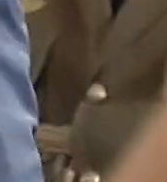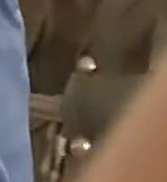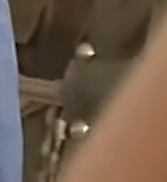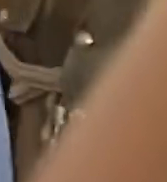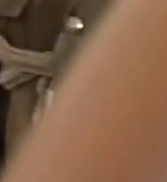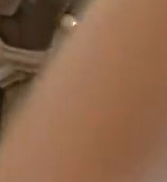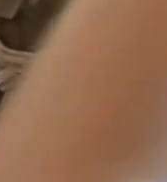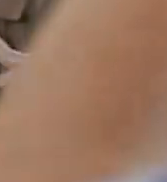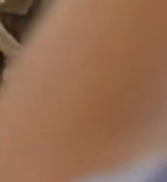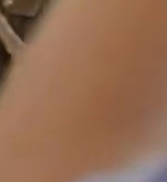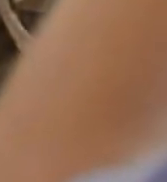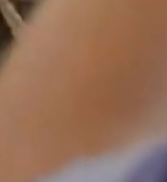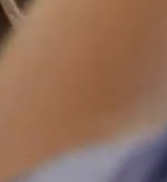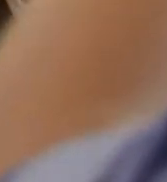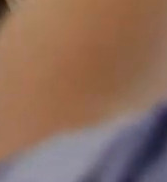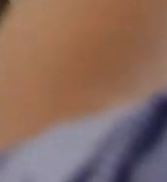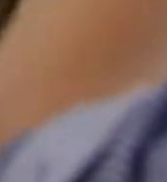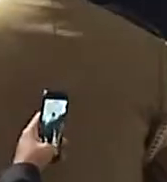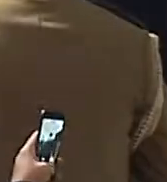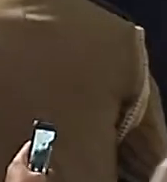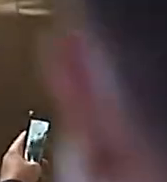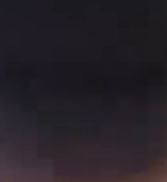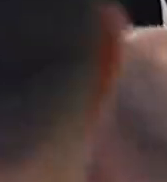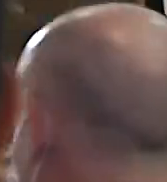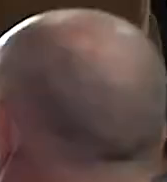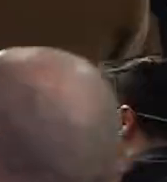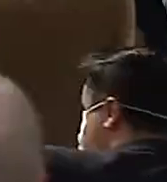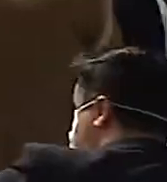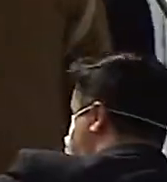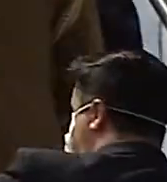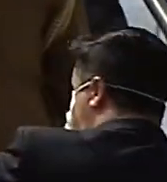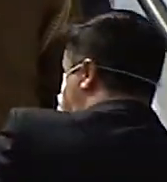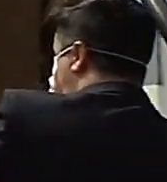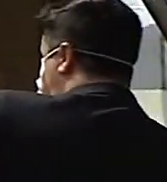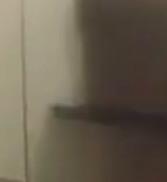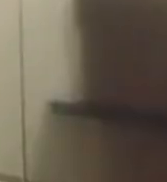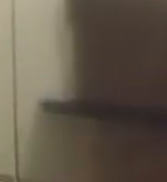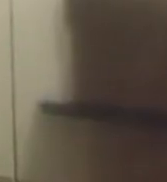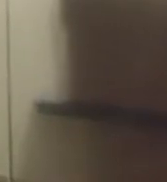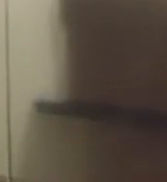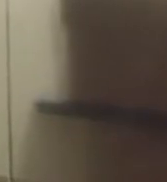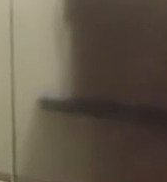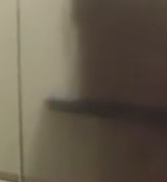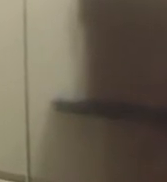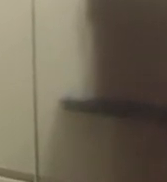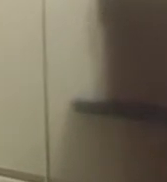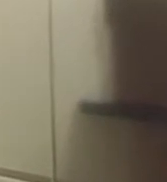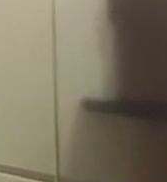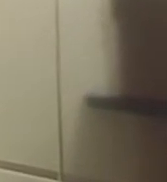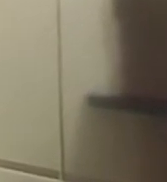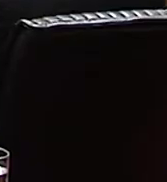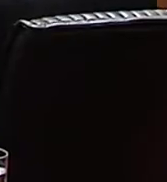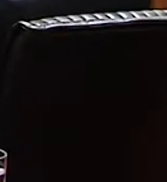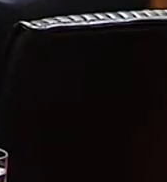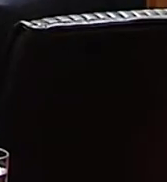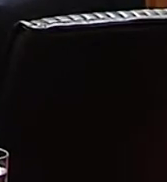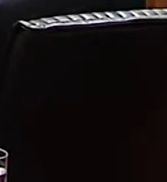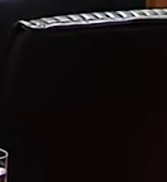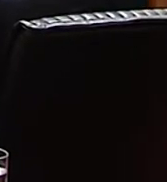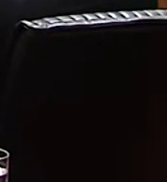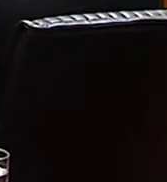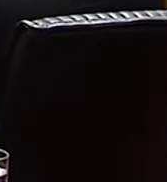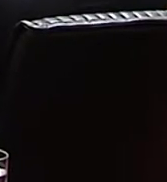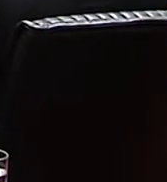recebido pelo presidente da Assembleia Legislativa, deputado Mauro de Nadal, que o conduziu até o plenário para a